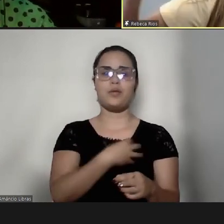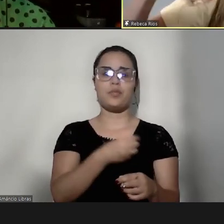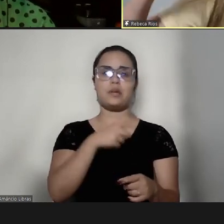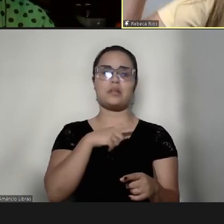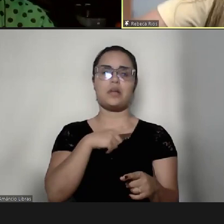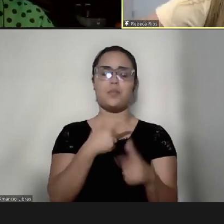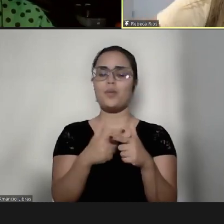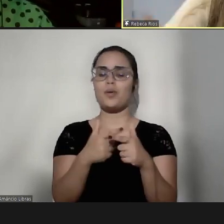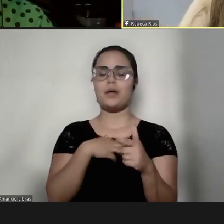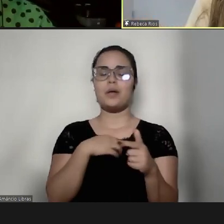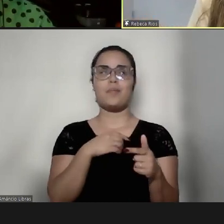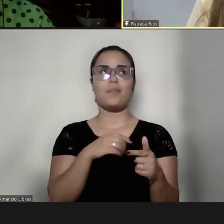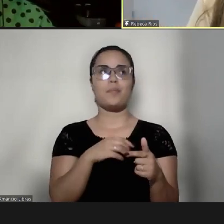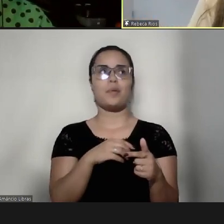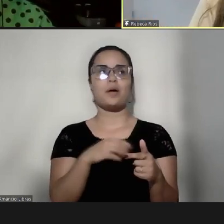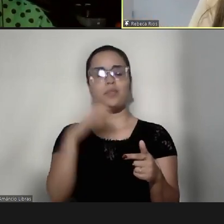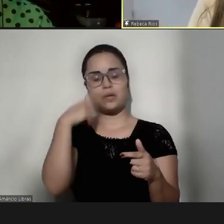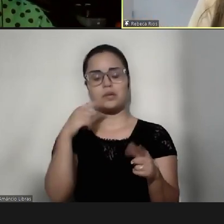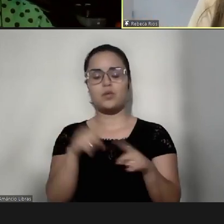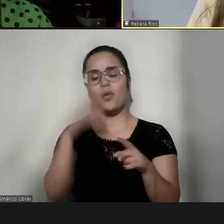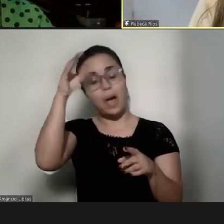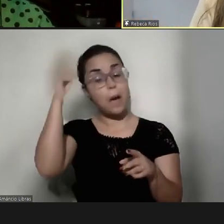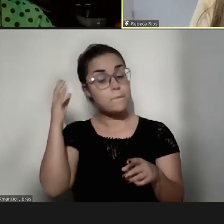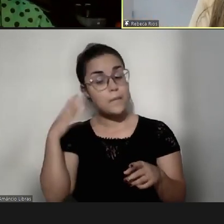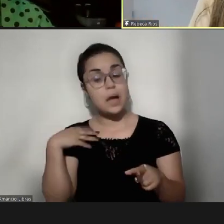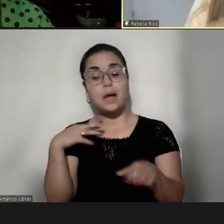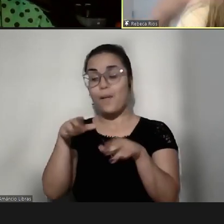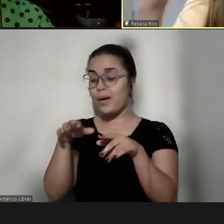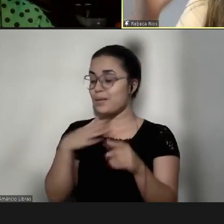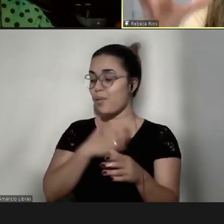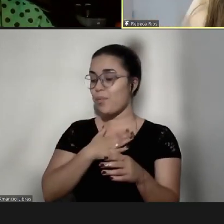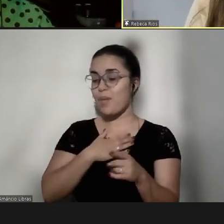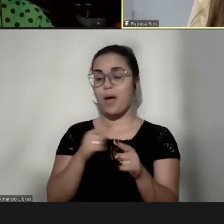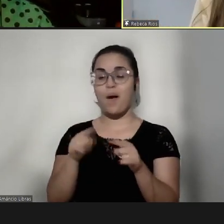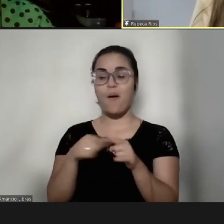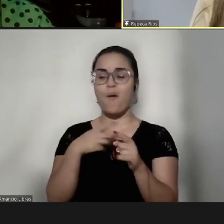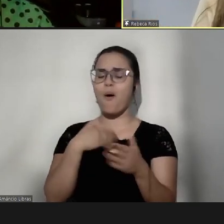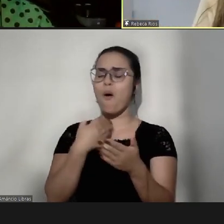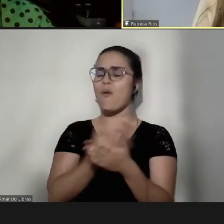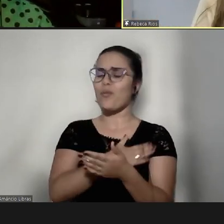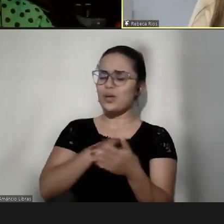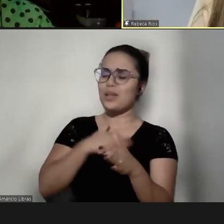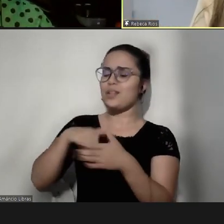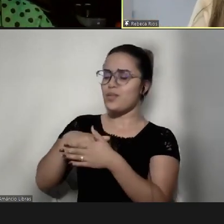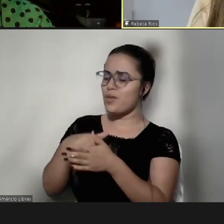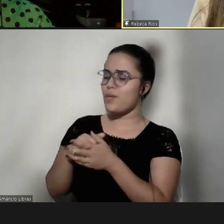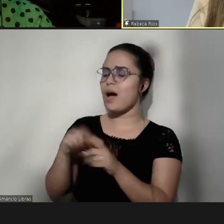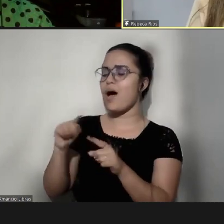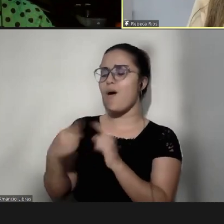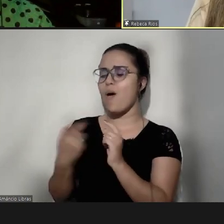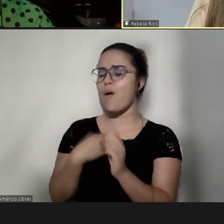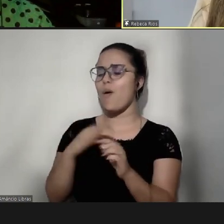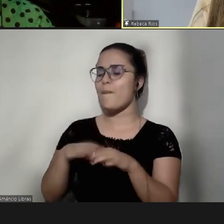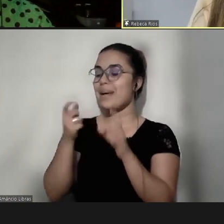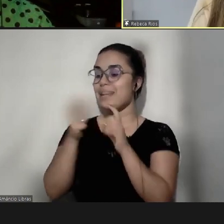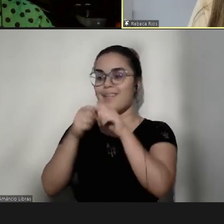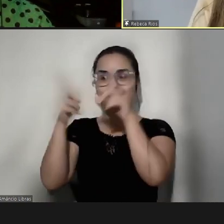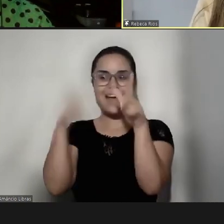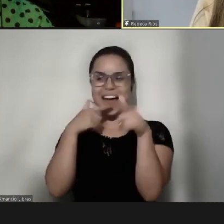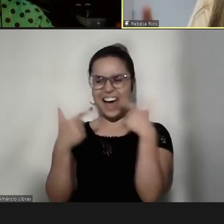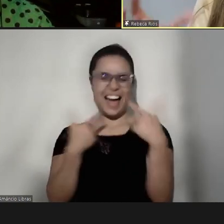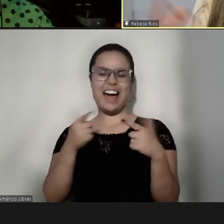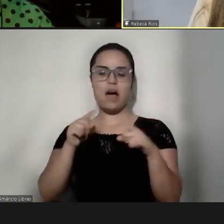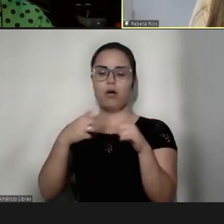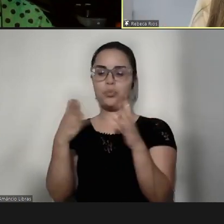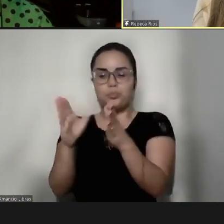não, vai ter o cabelo parecido comigo, ah, meu filho vai gostar de futebol, ah, ele vai ser muito extrovestido, ah, e às